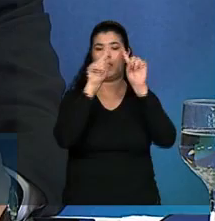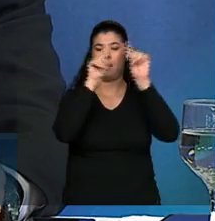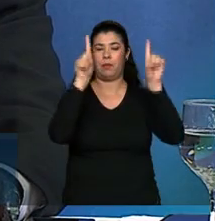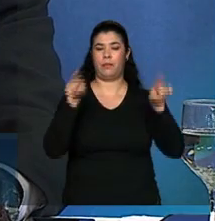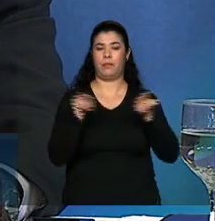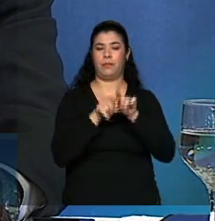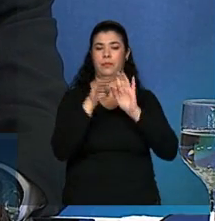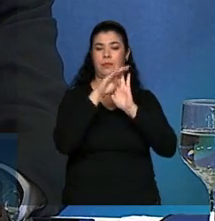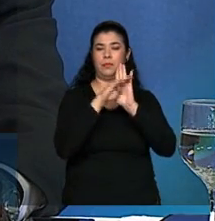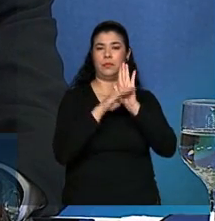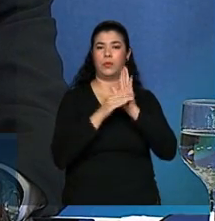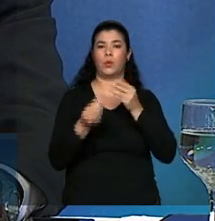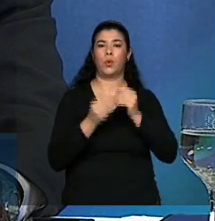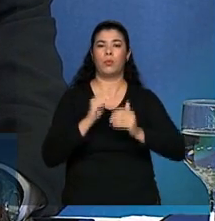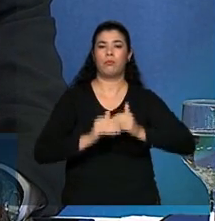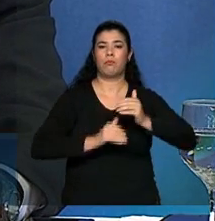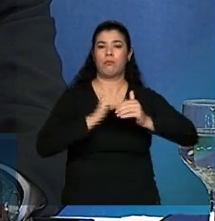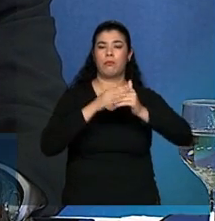até 2022.